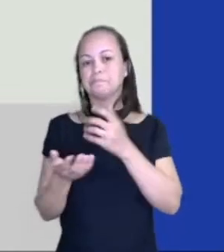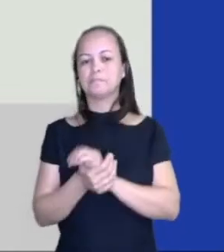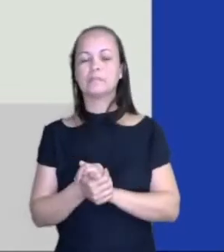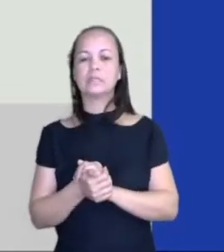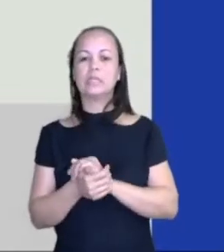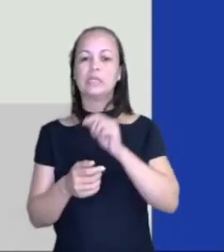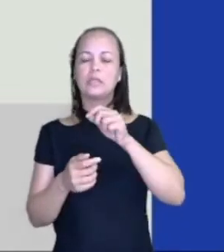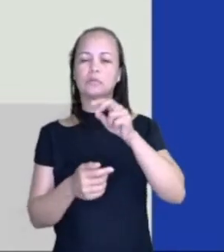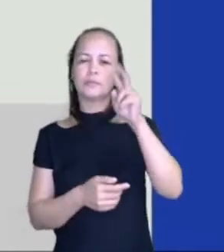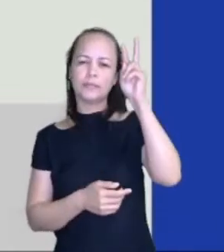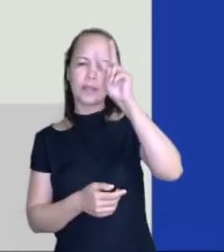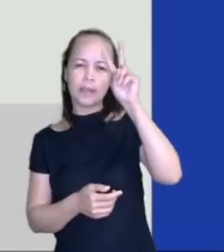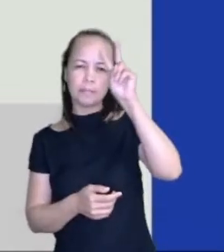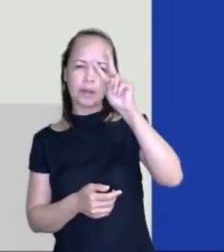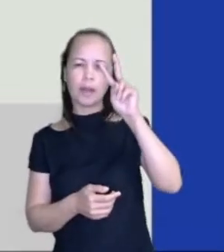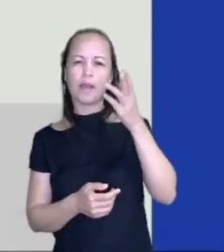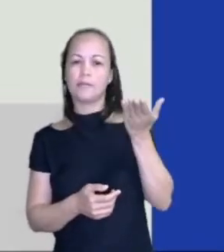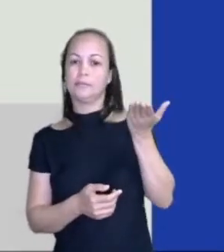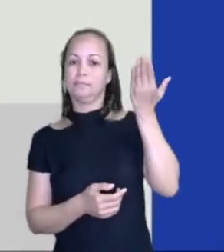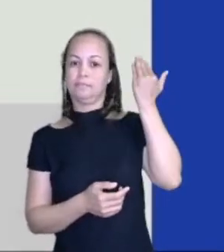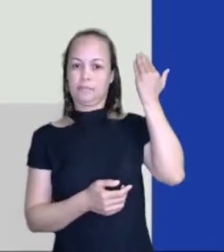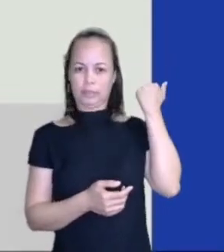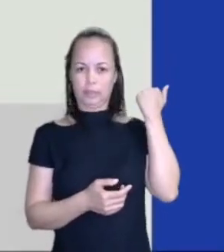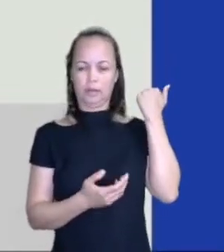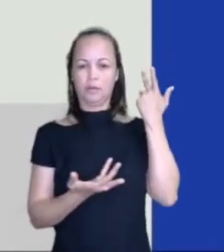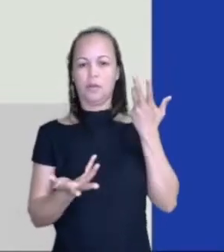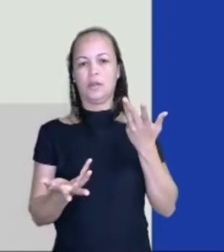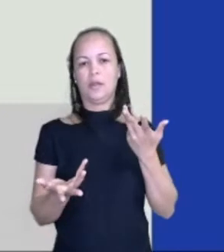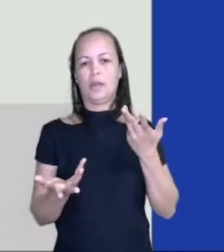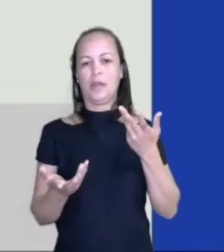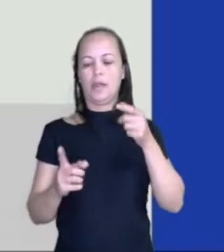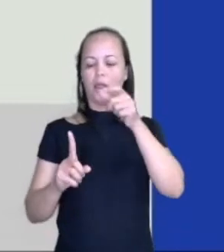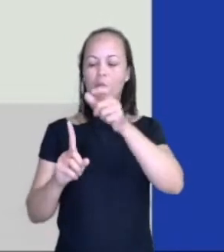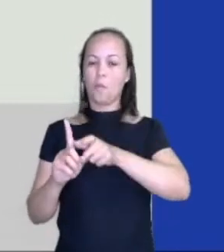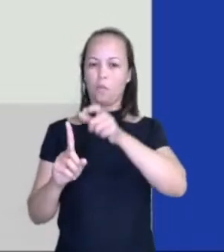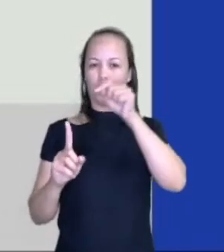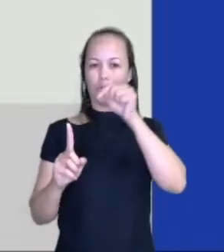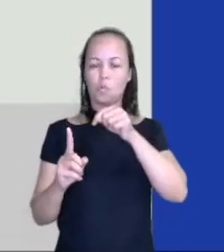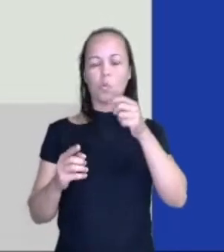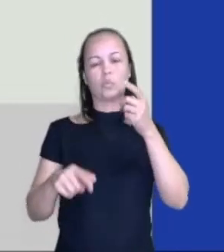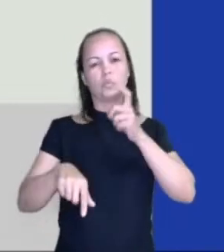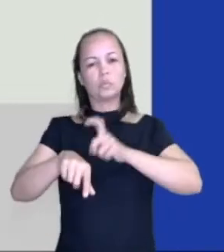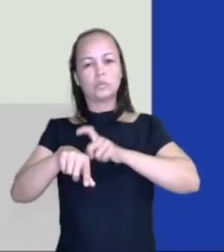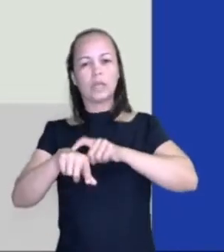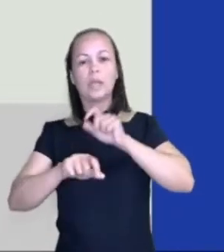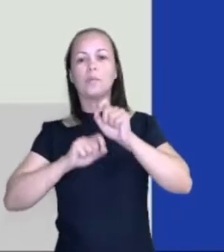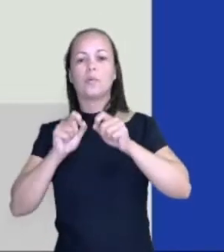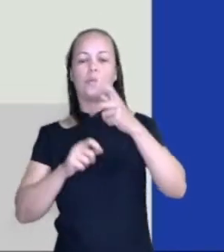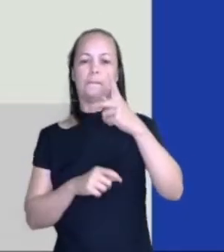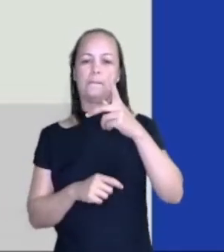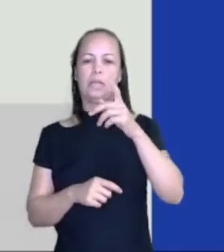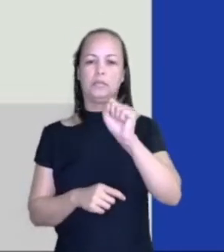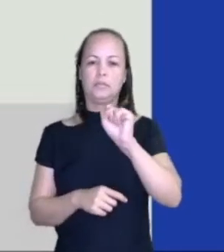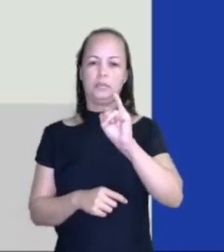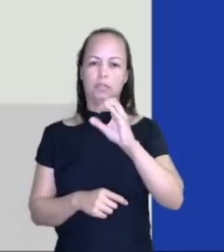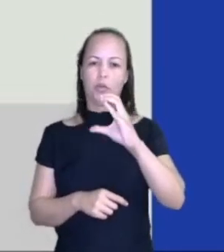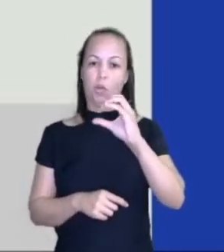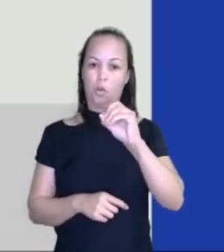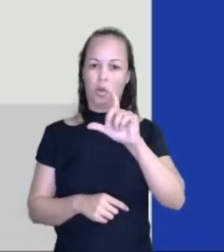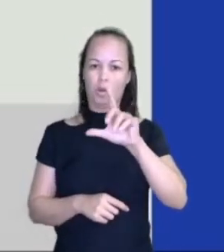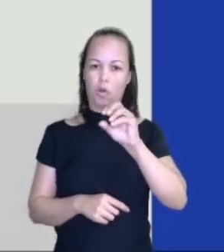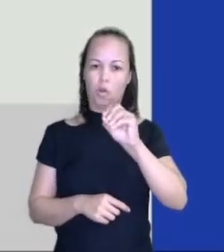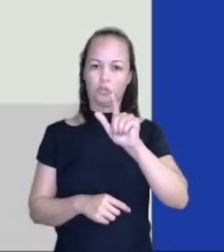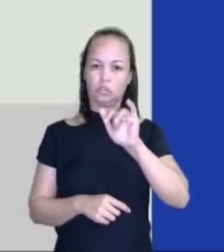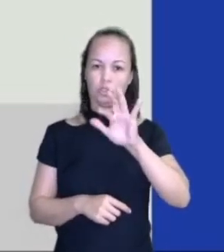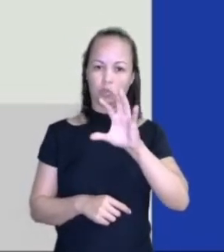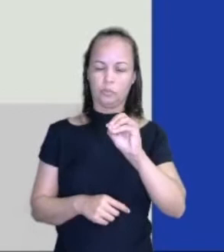de lembrar de passado é o tempo chamado psicológico. Bom, os dois